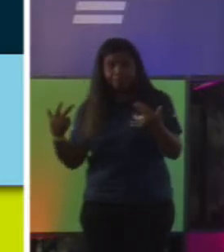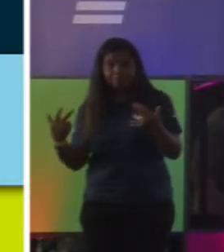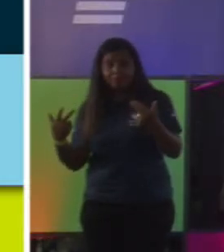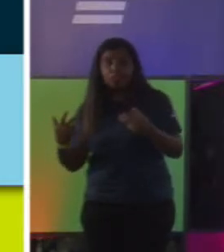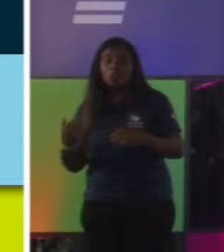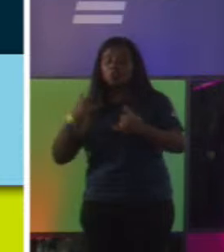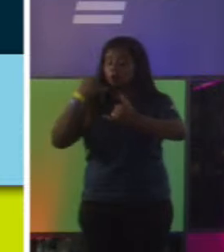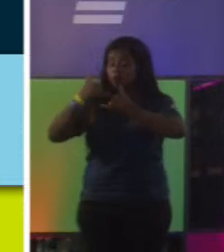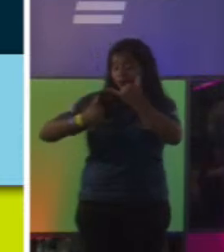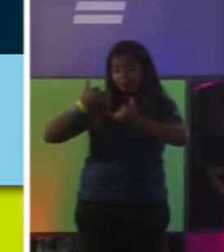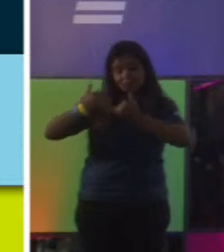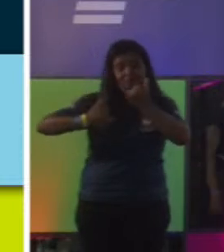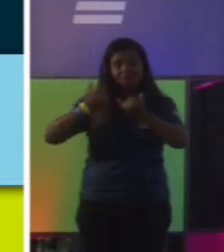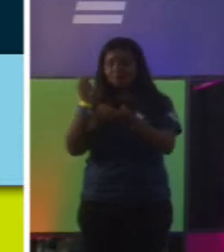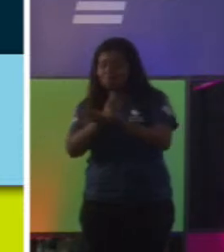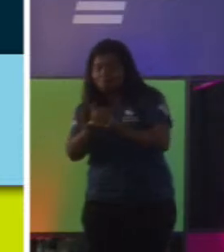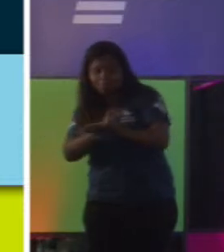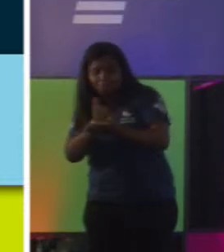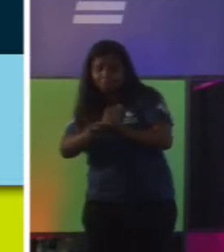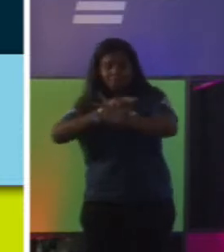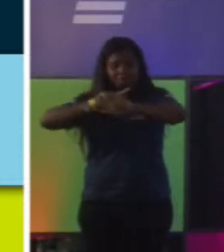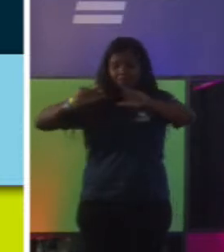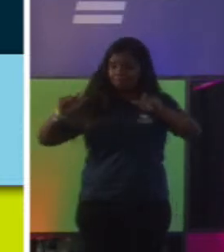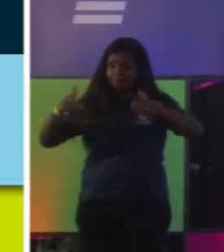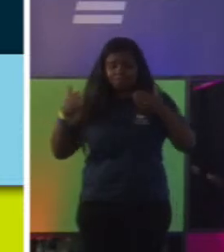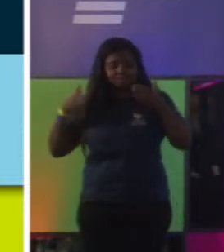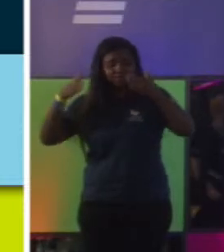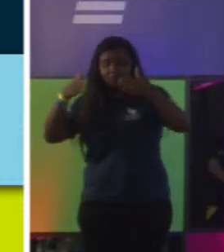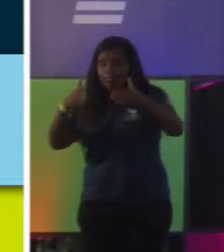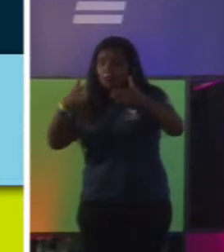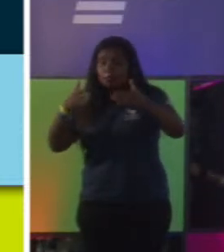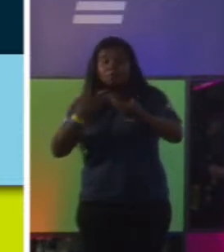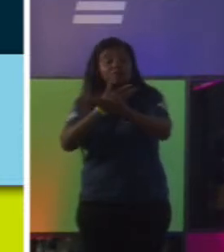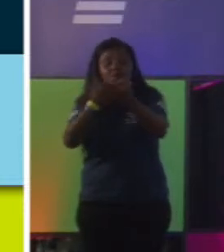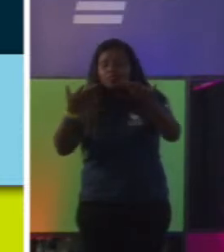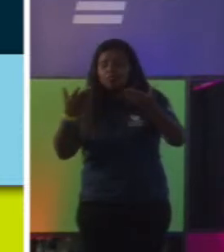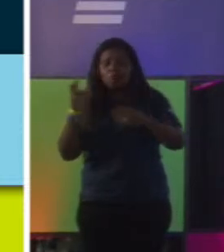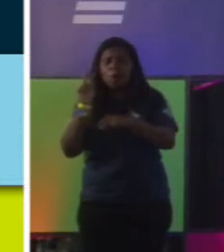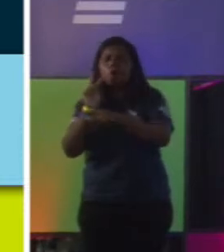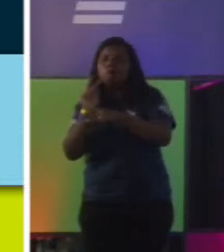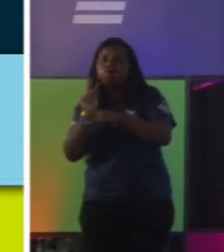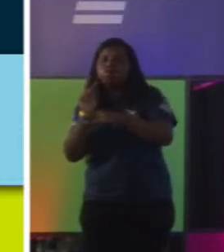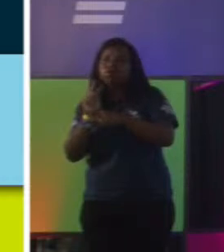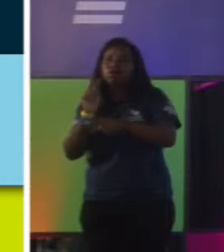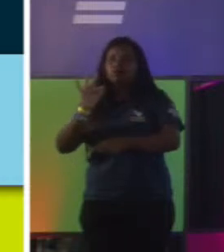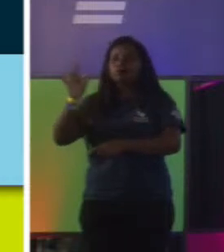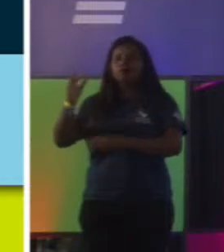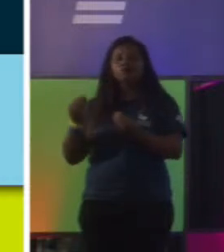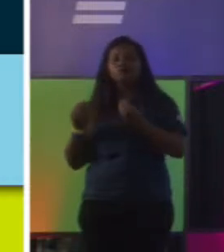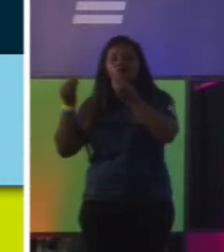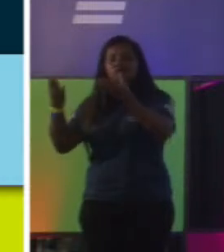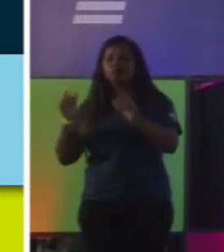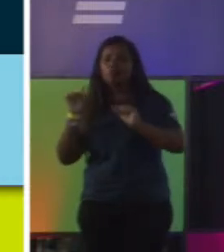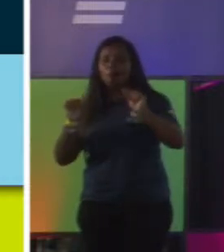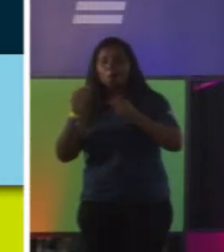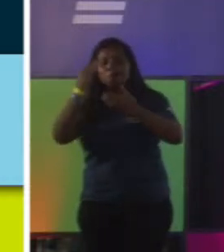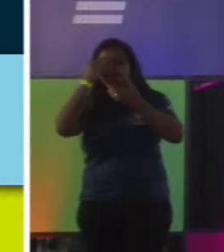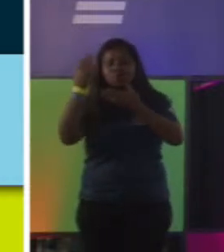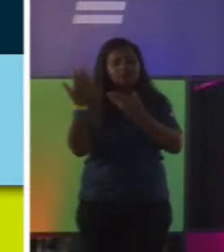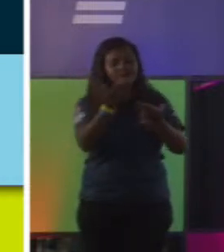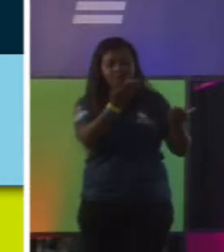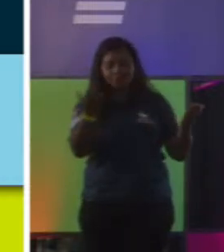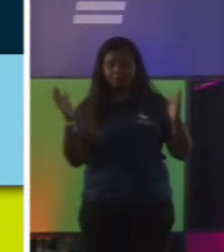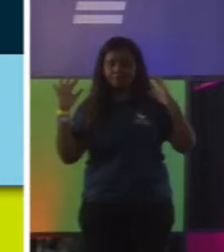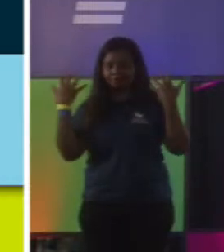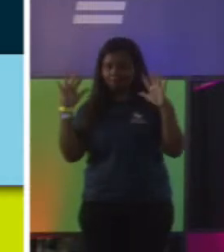ser protagonistas de um jeito diferente da sua vida. E aí, qual esperança você quer entregar hoje para as pessoas? Obrigada, galera. Valeu, Campos